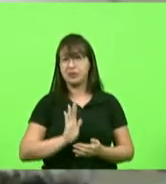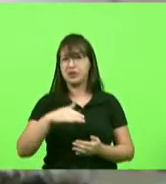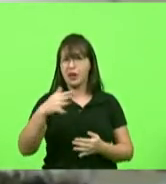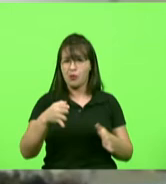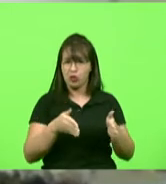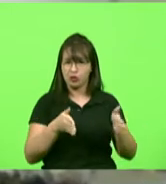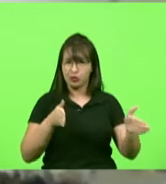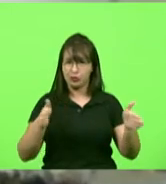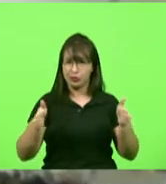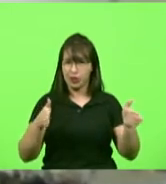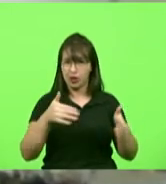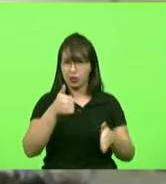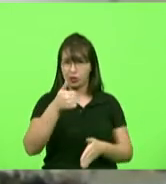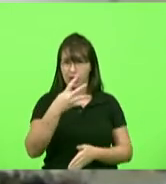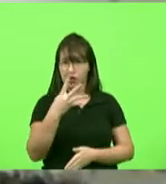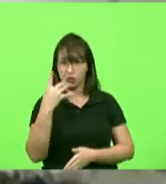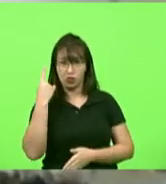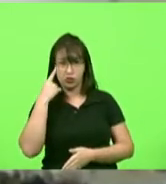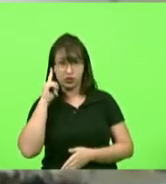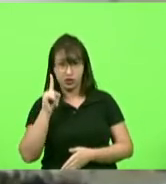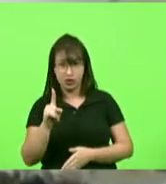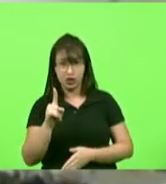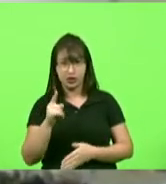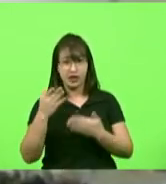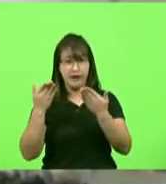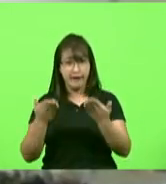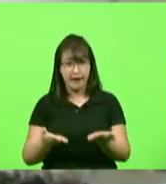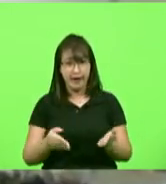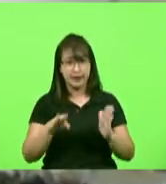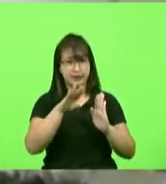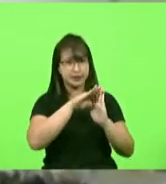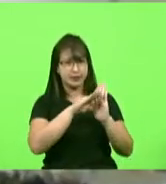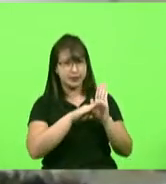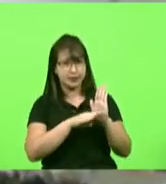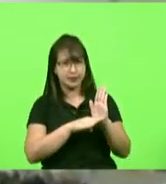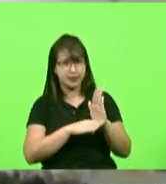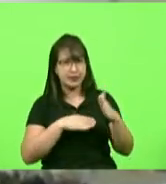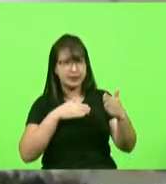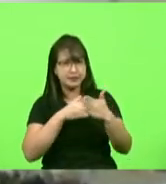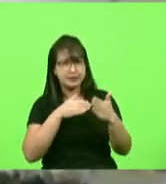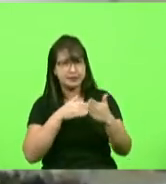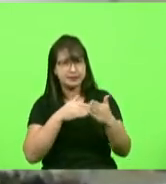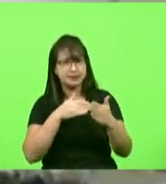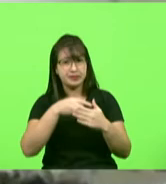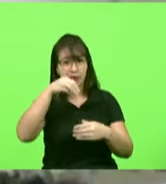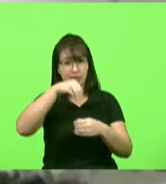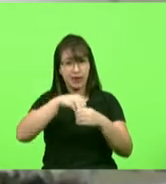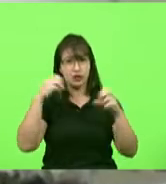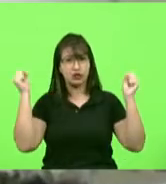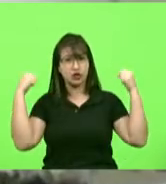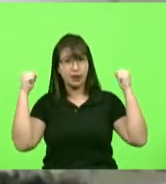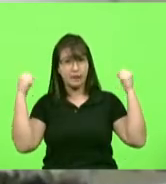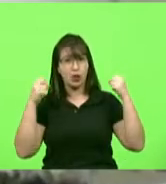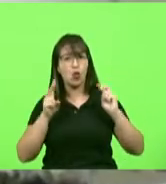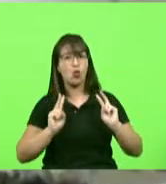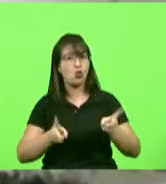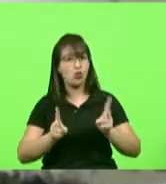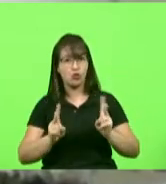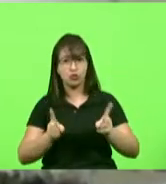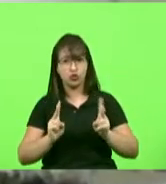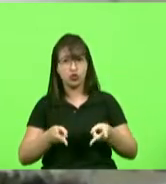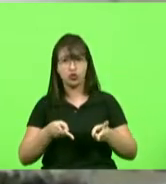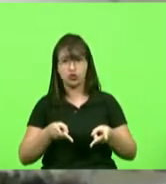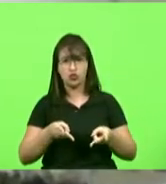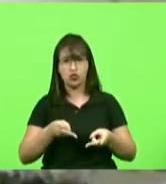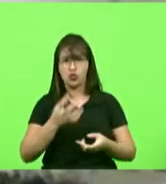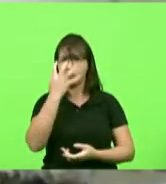ainda assim as medidas restritivas em Chapecó continuaram mais duras